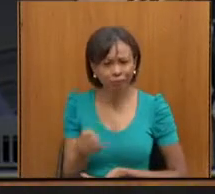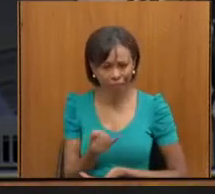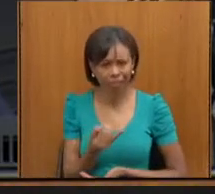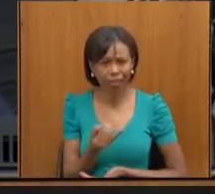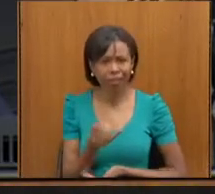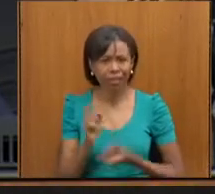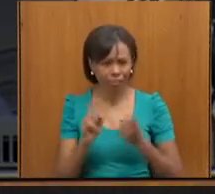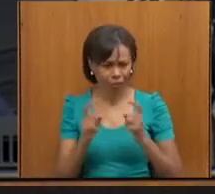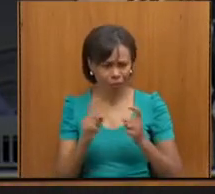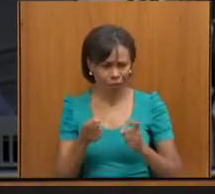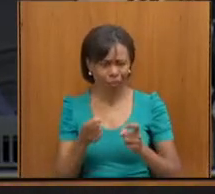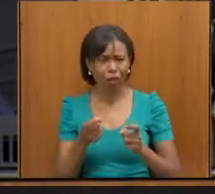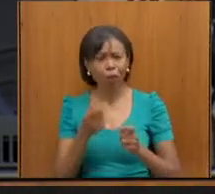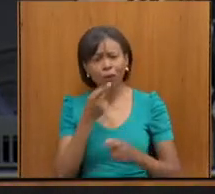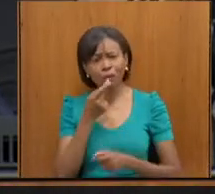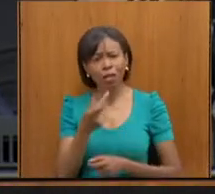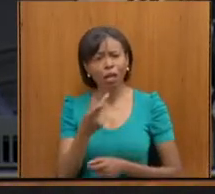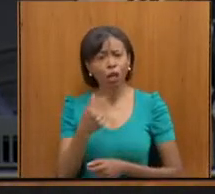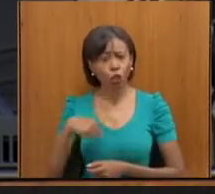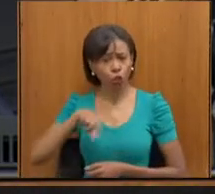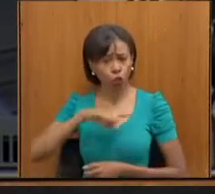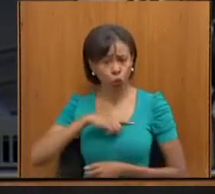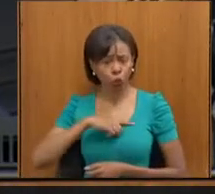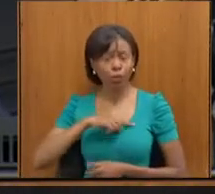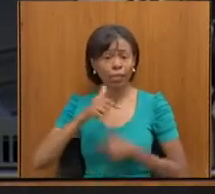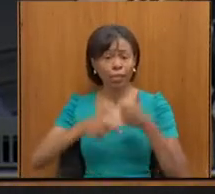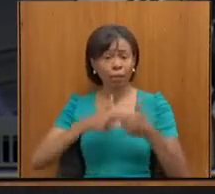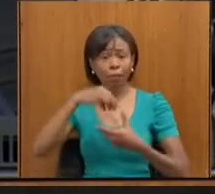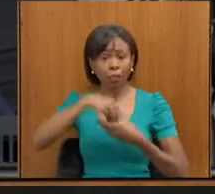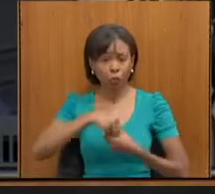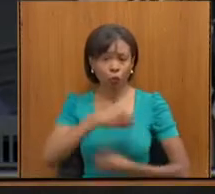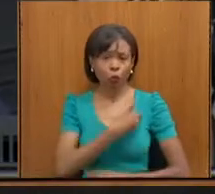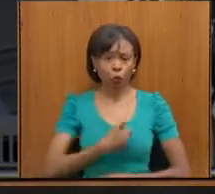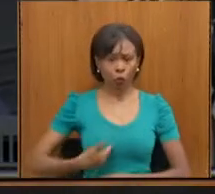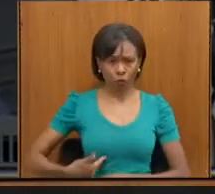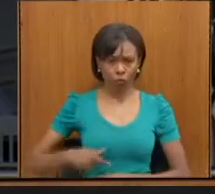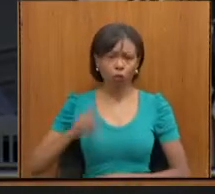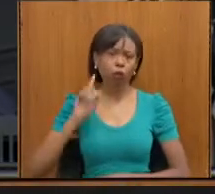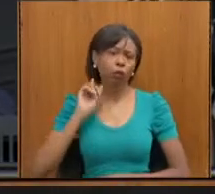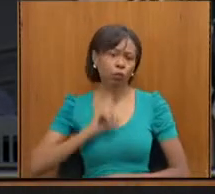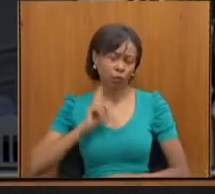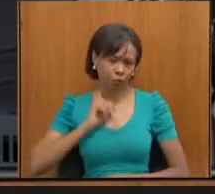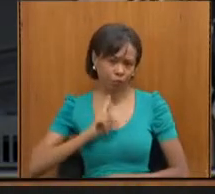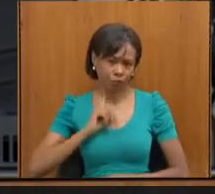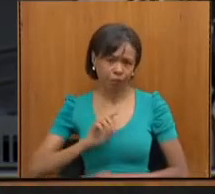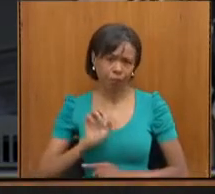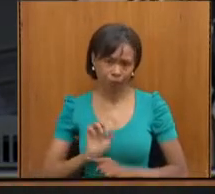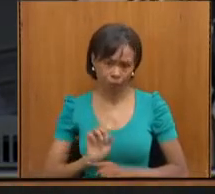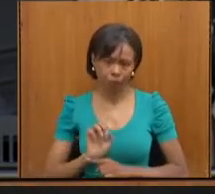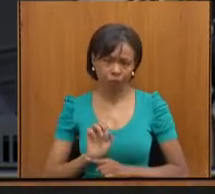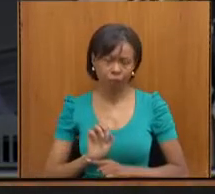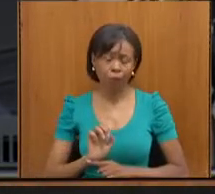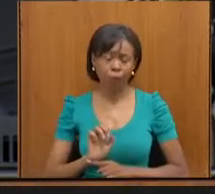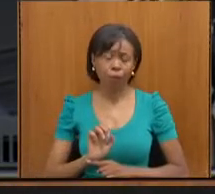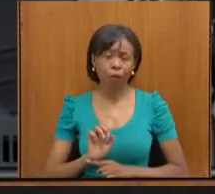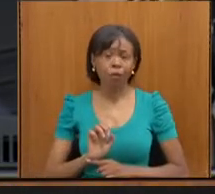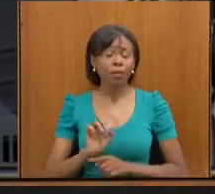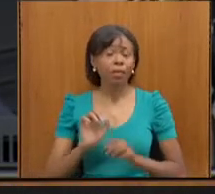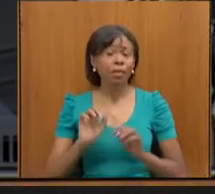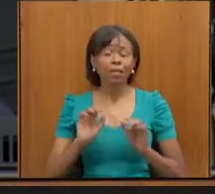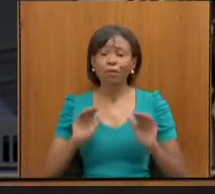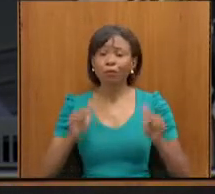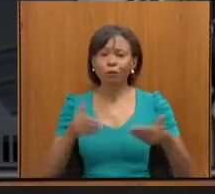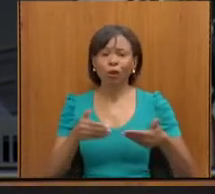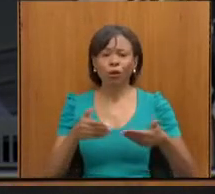um pouco do trabalho que a gente vem realizando no Governo do Estado nessa gestão, especificamente nessa pauta da